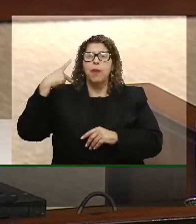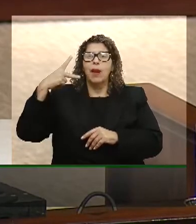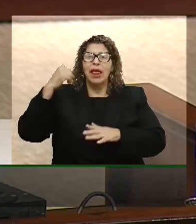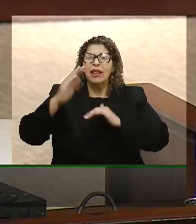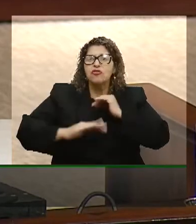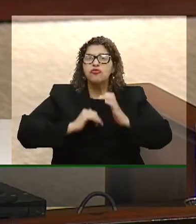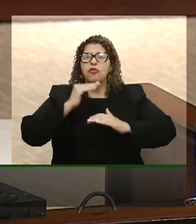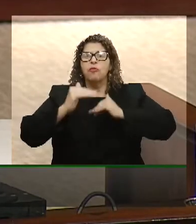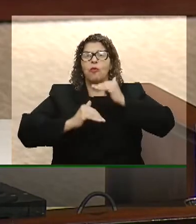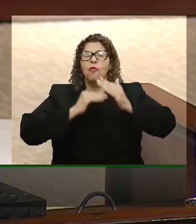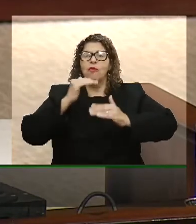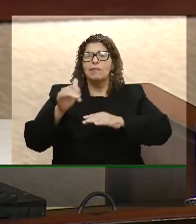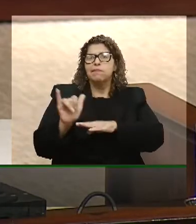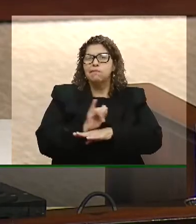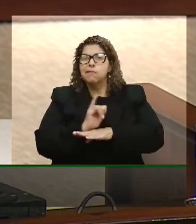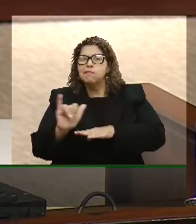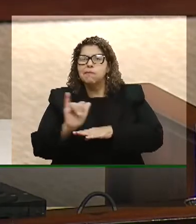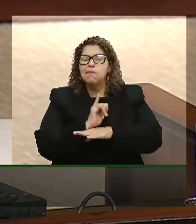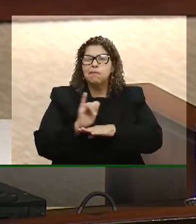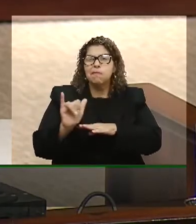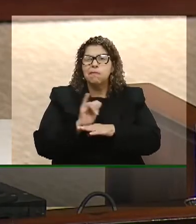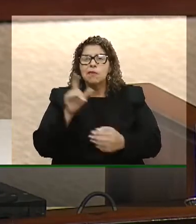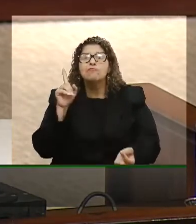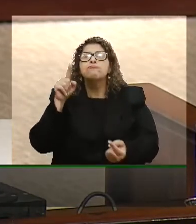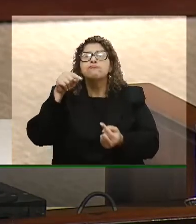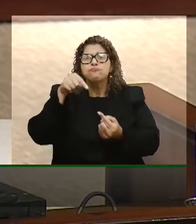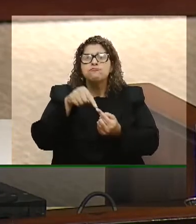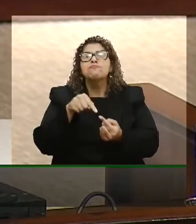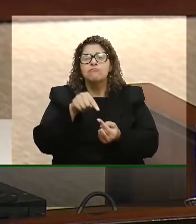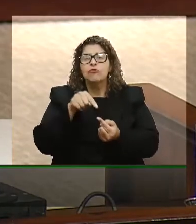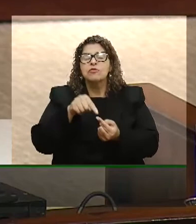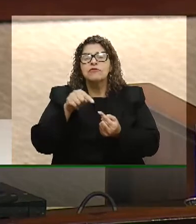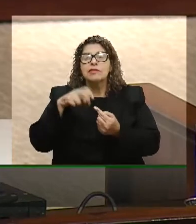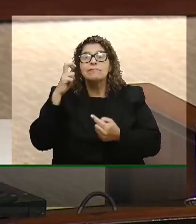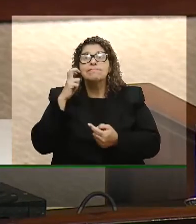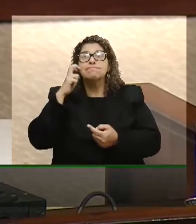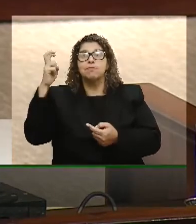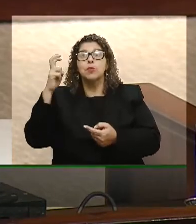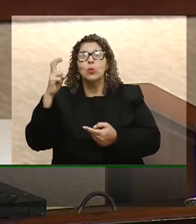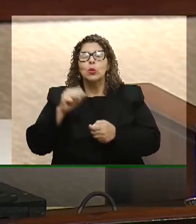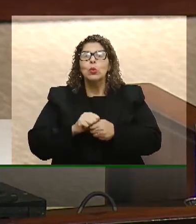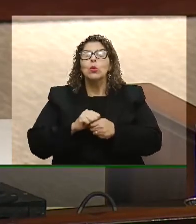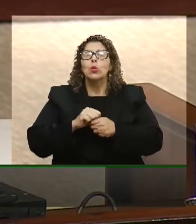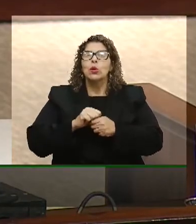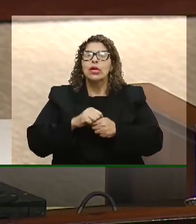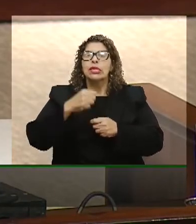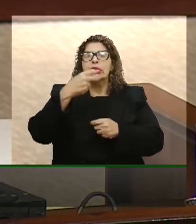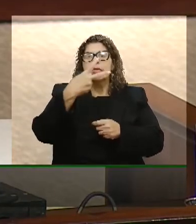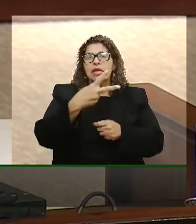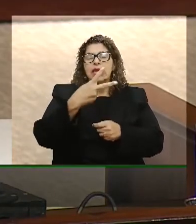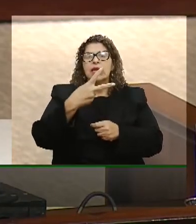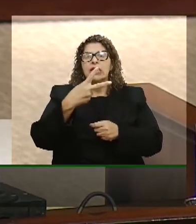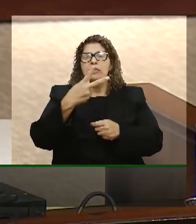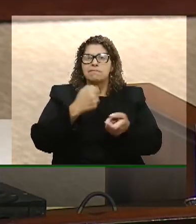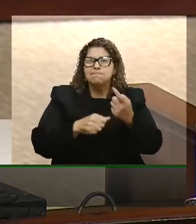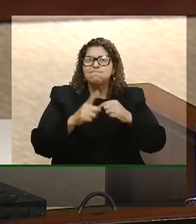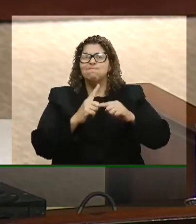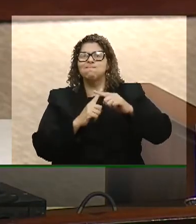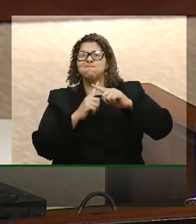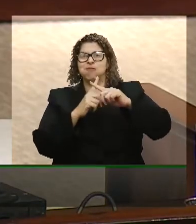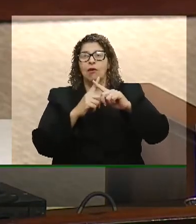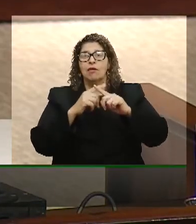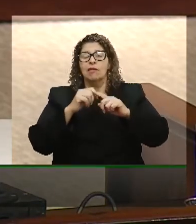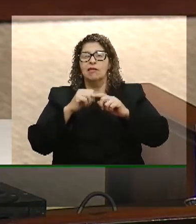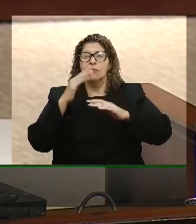desenvolvimento com estratégias assertivas e inteligentes ela tem crescido a uma média três vezes maior que o